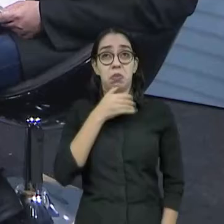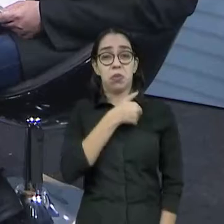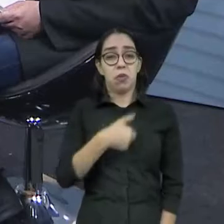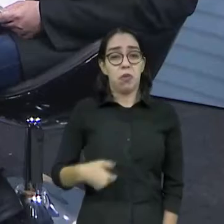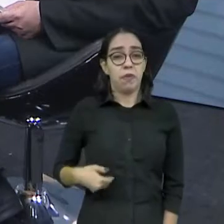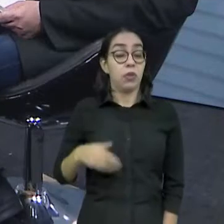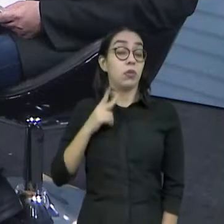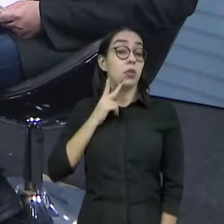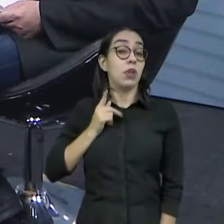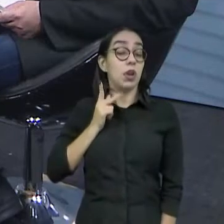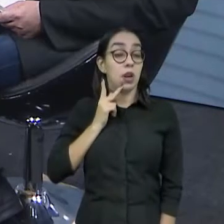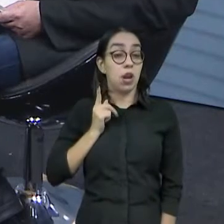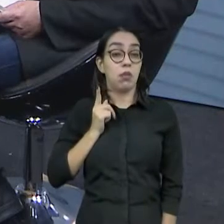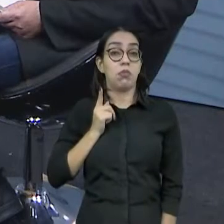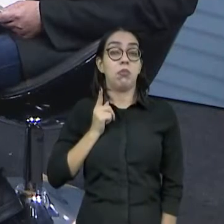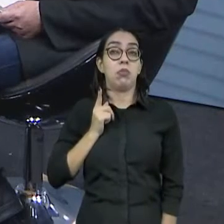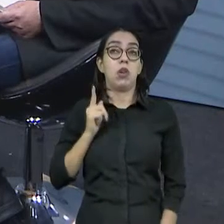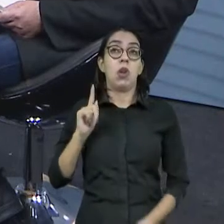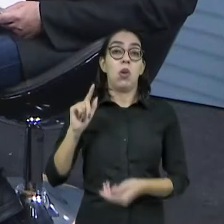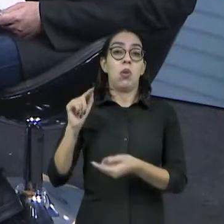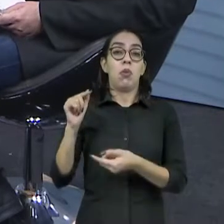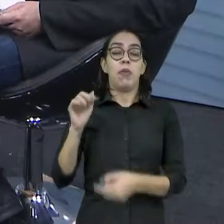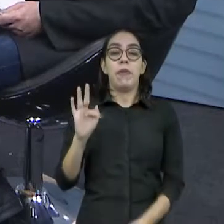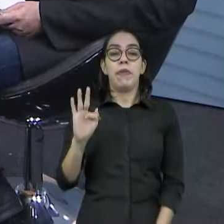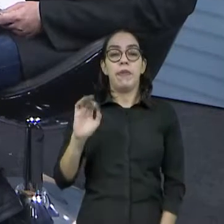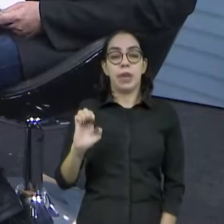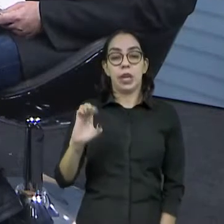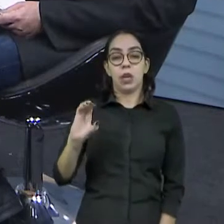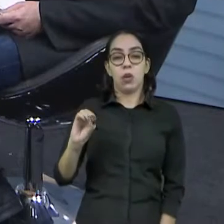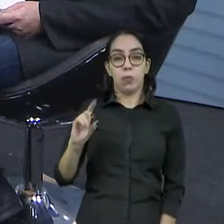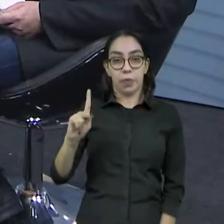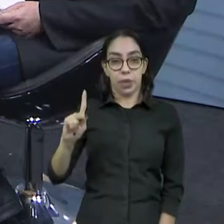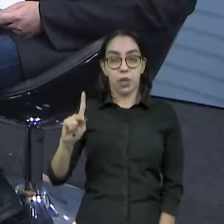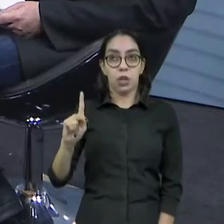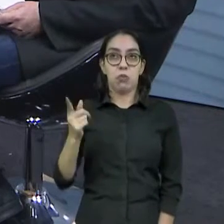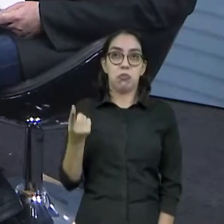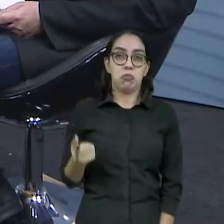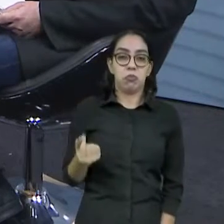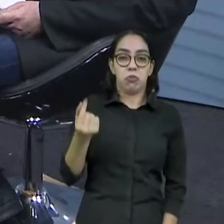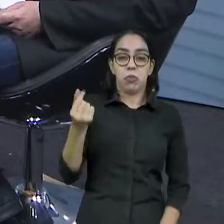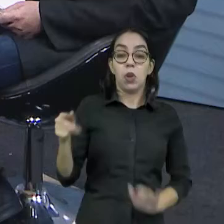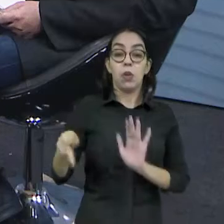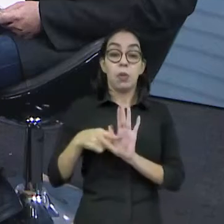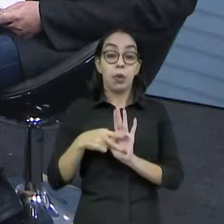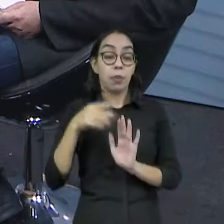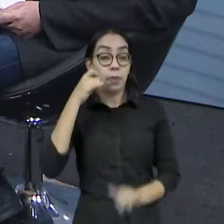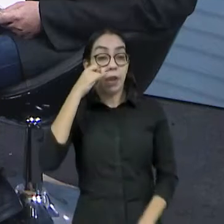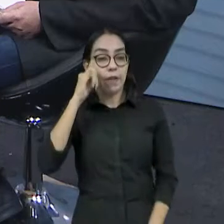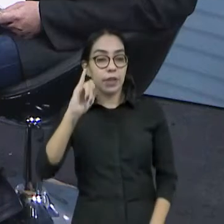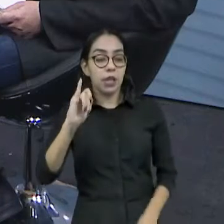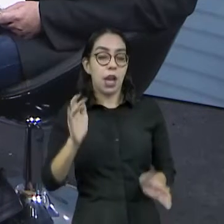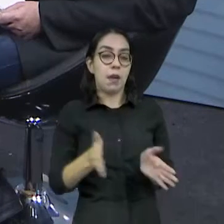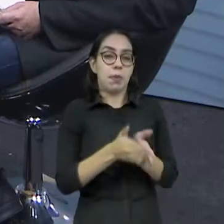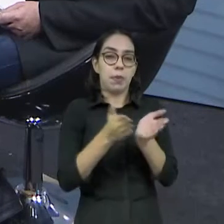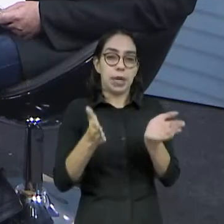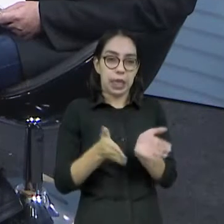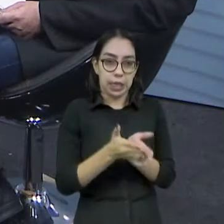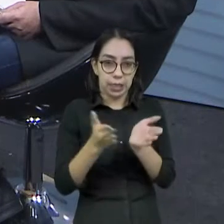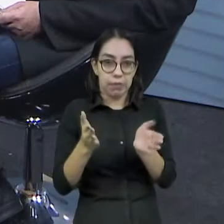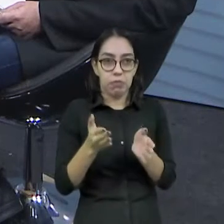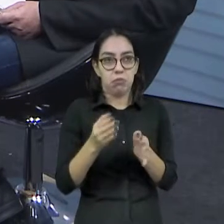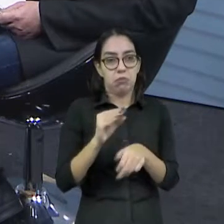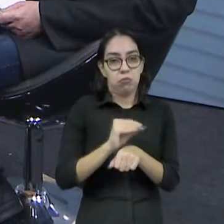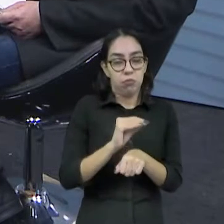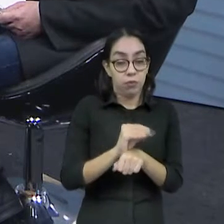especial de combate à pobreza, um FECOP. Me parece que a caminhada aí